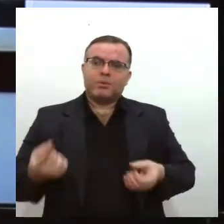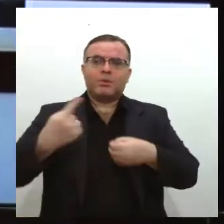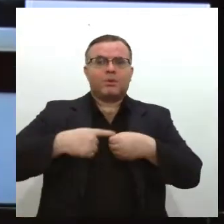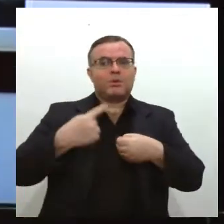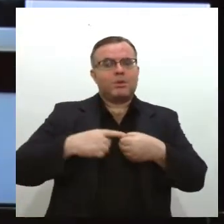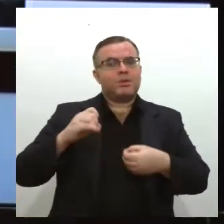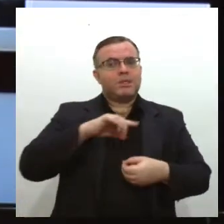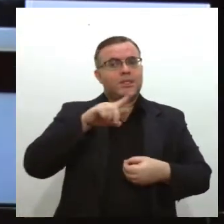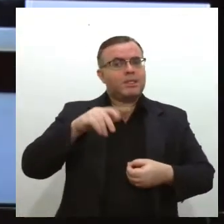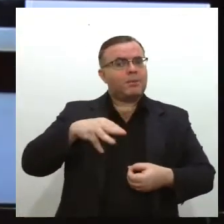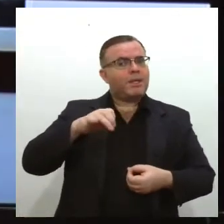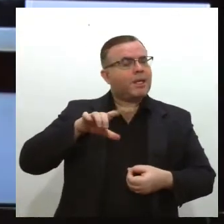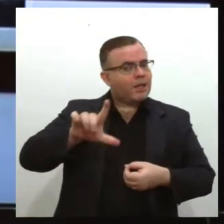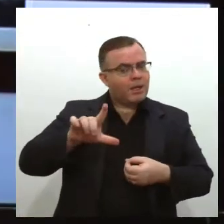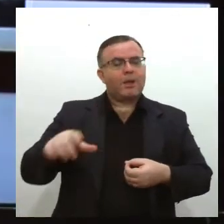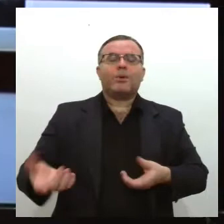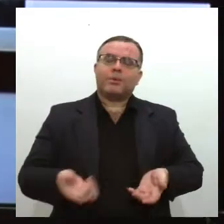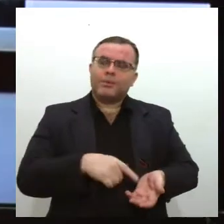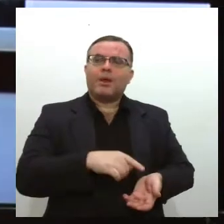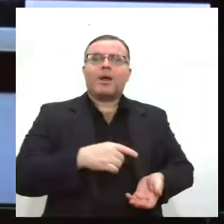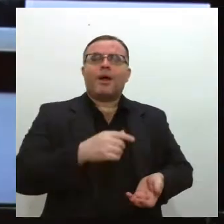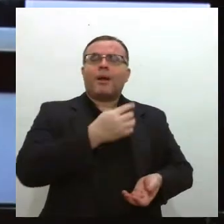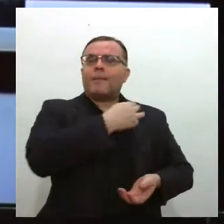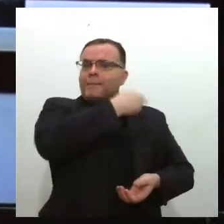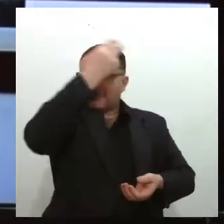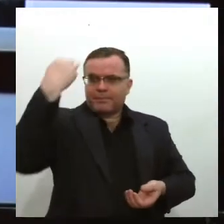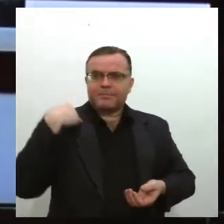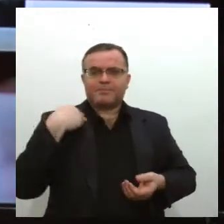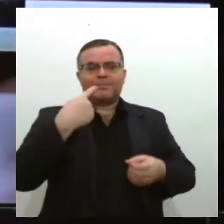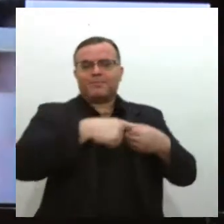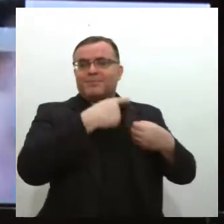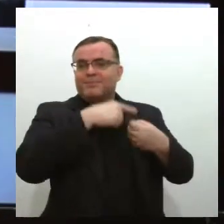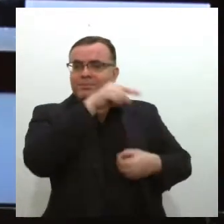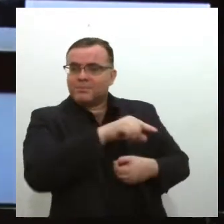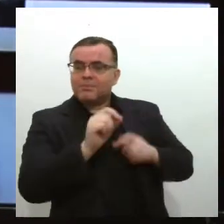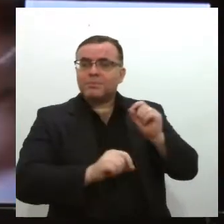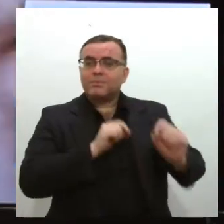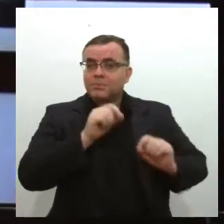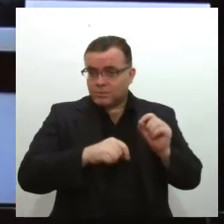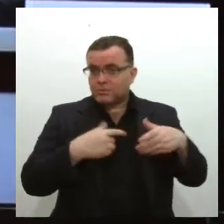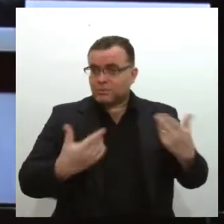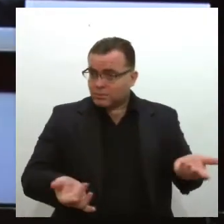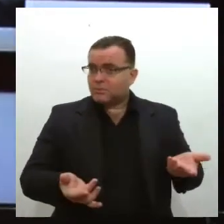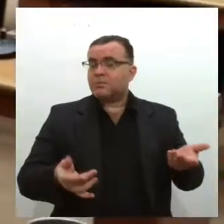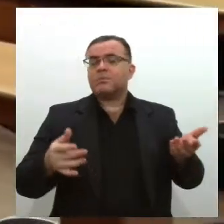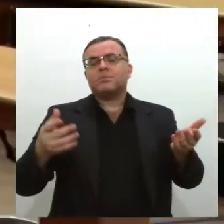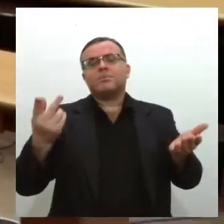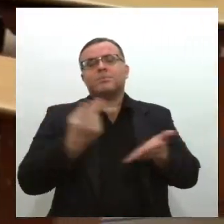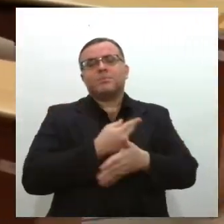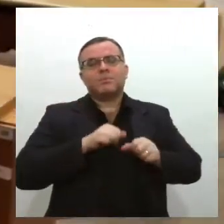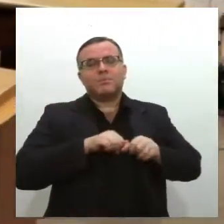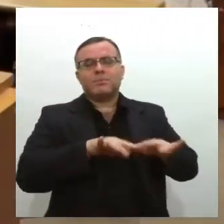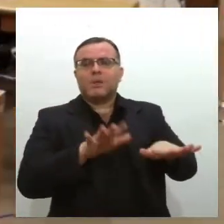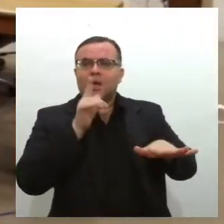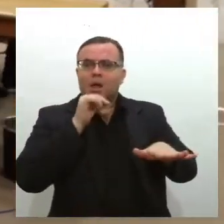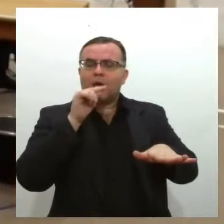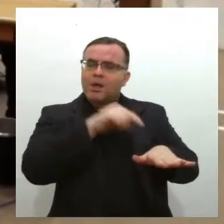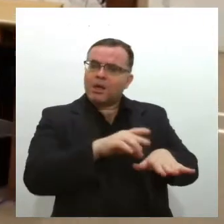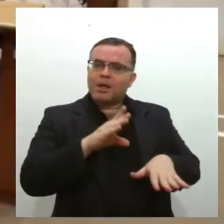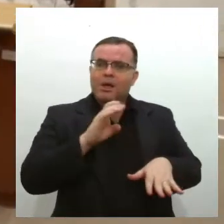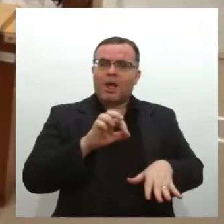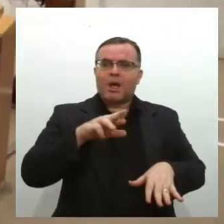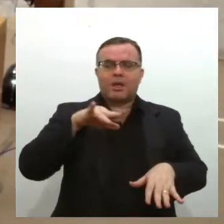do Aleixo à Nossa Senhora Aparecida. A instalação da rede de abastecimento de água no povoado Massaranduba, em Carilha,